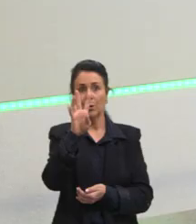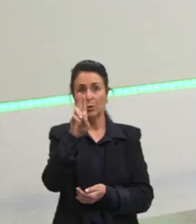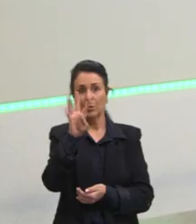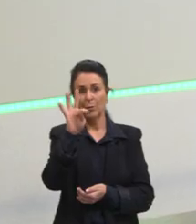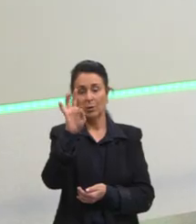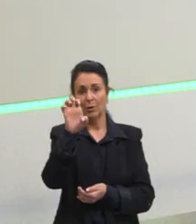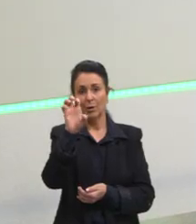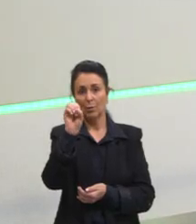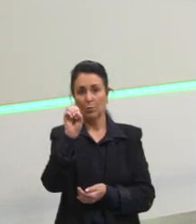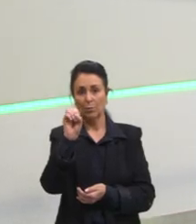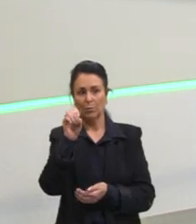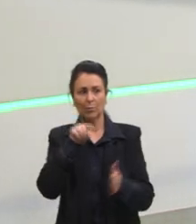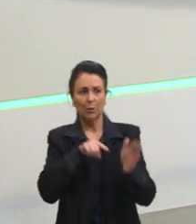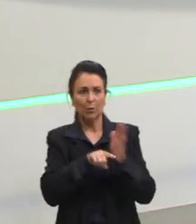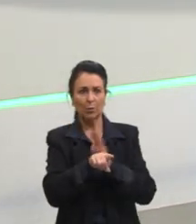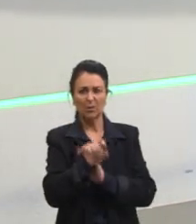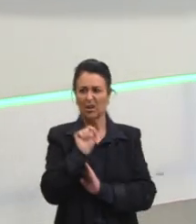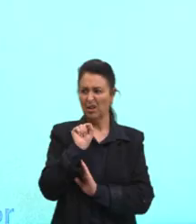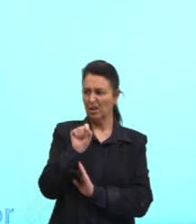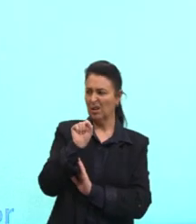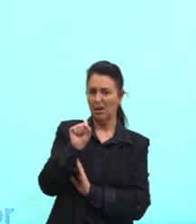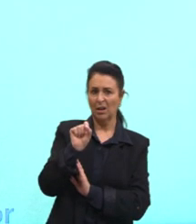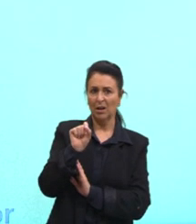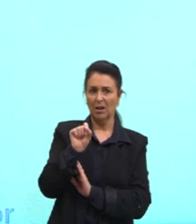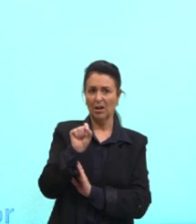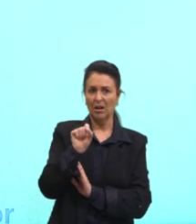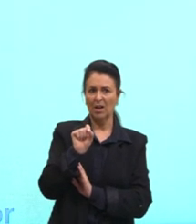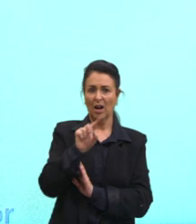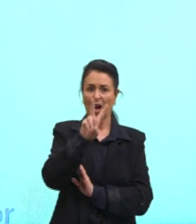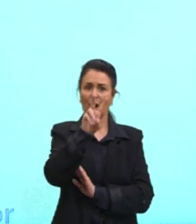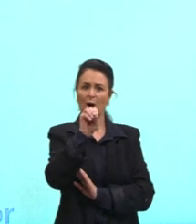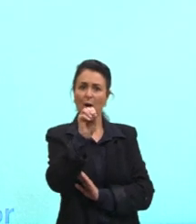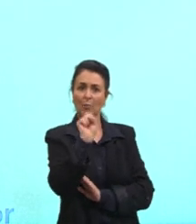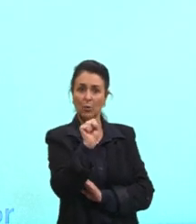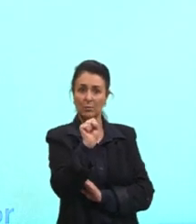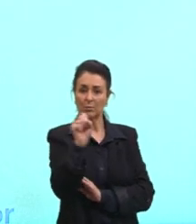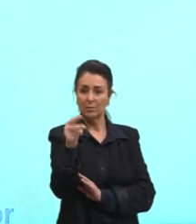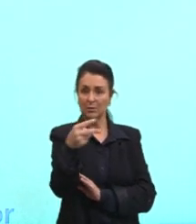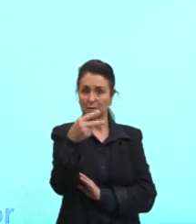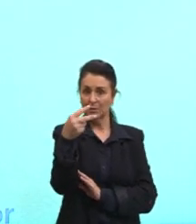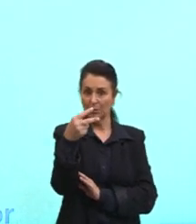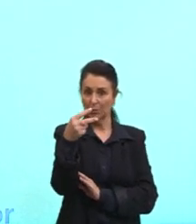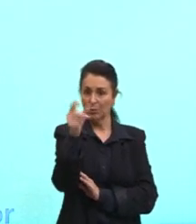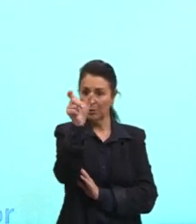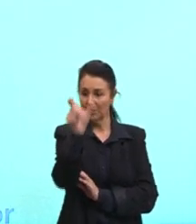Vós. Vós, segunda pessoa, do singular.